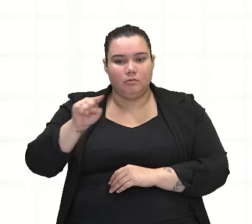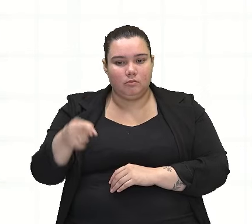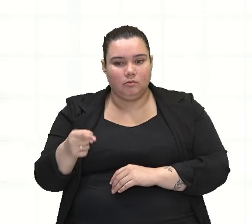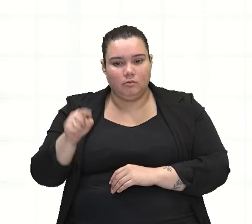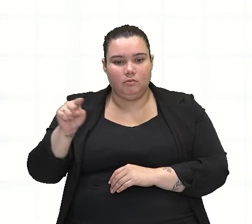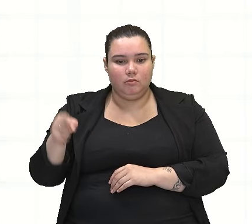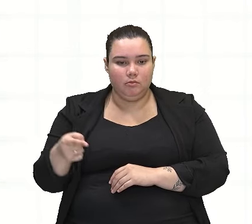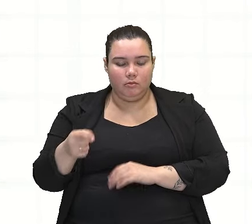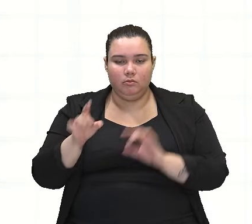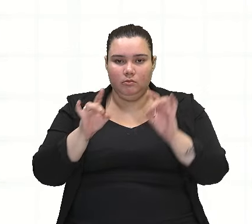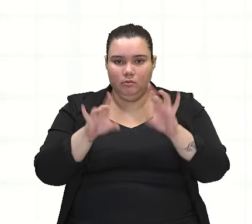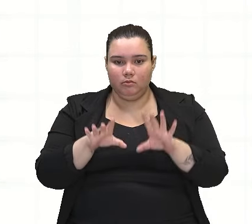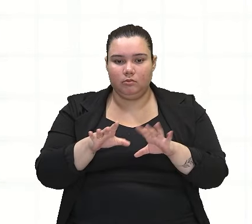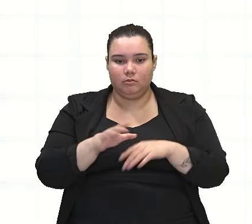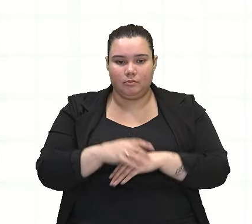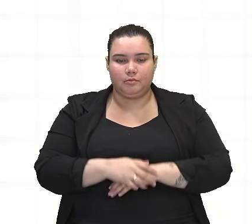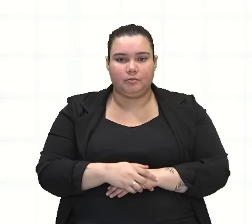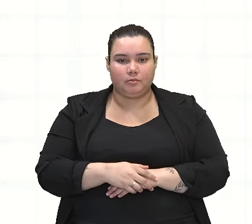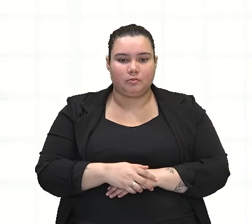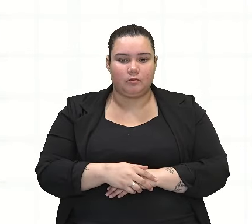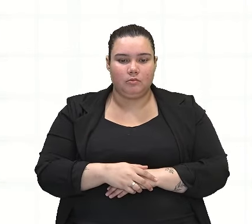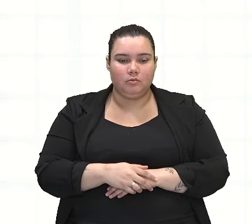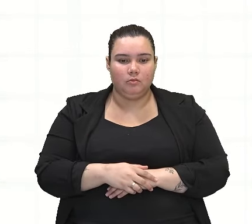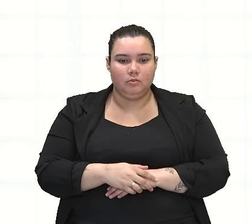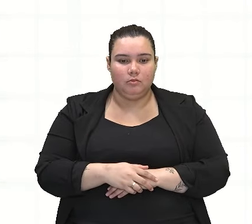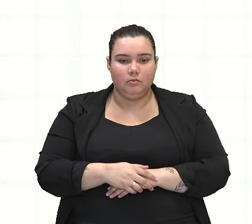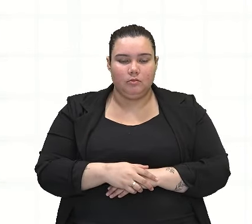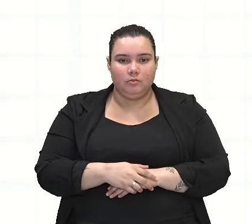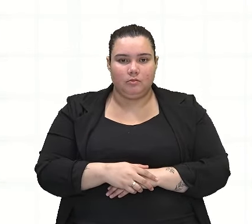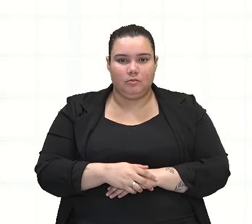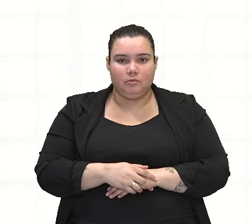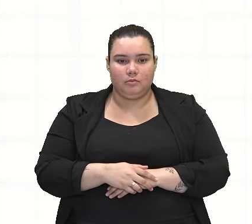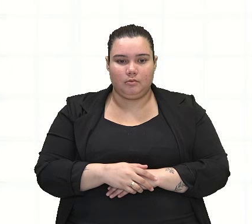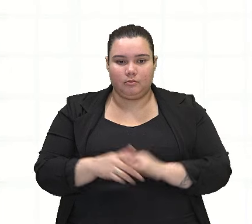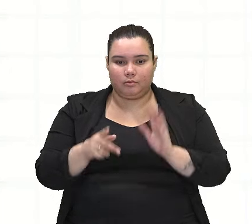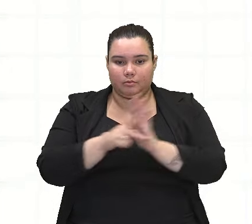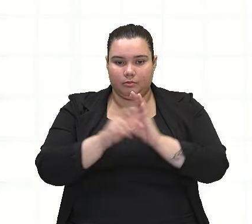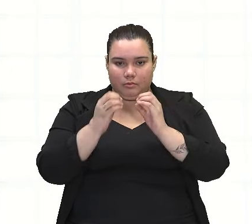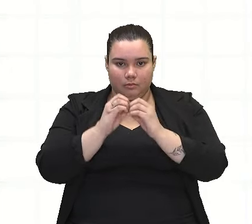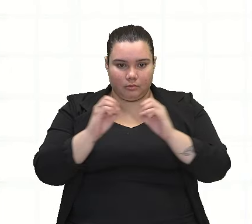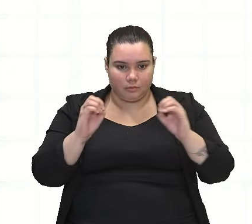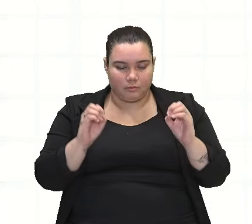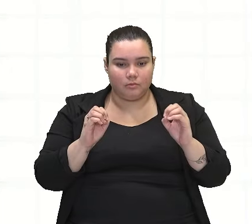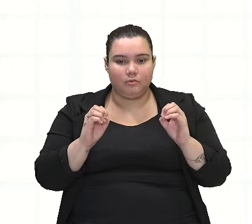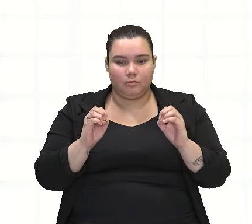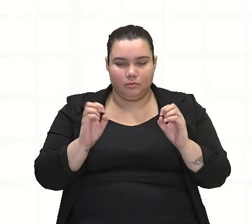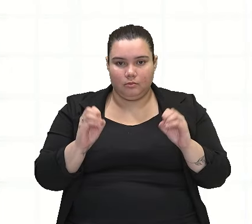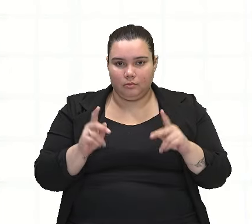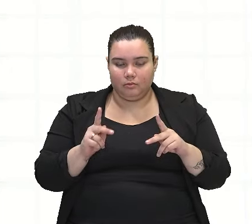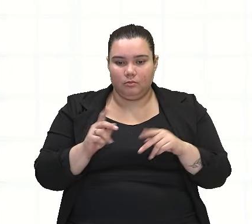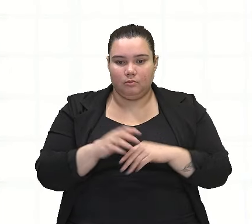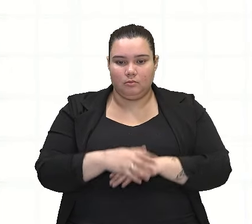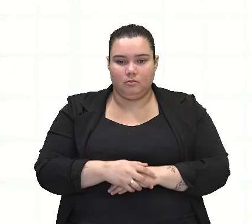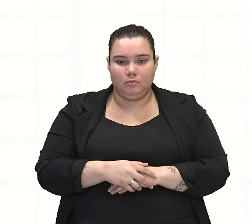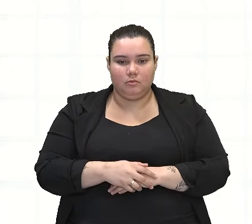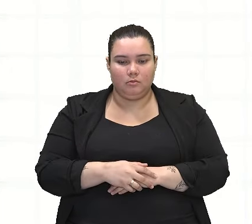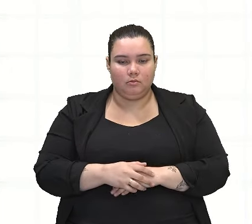exatamente a separação dessas orações, certo? E observem que nós temos aqui,